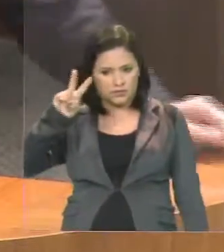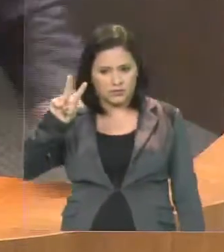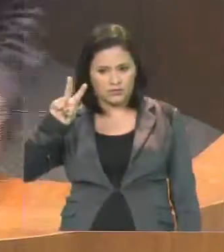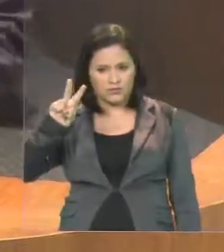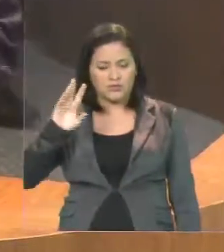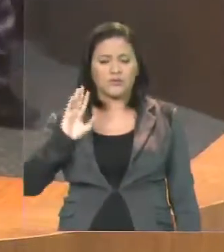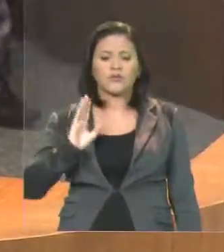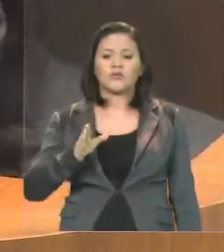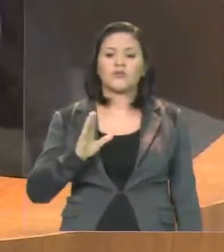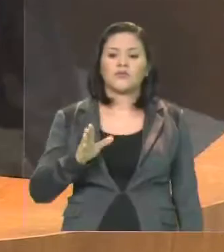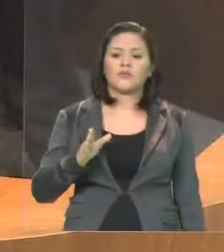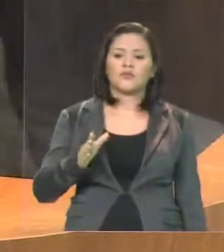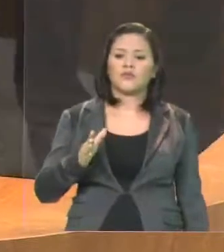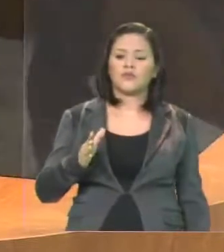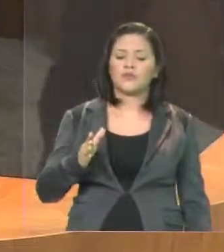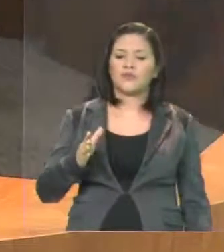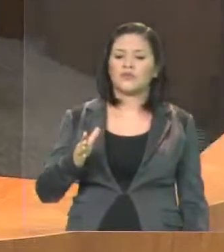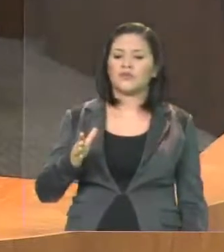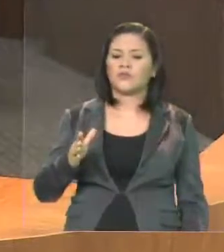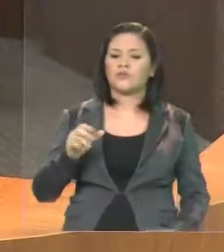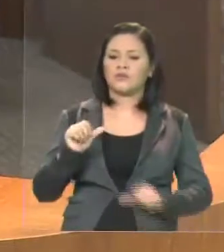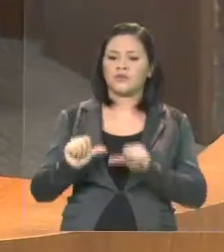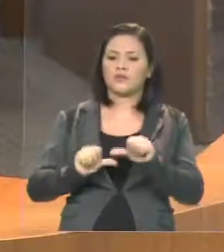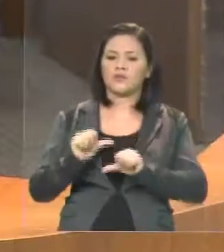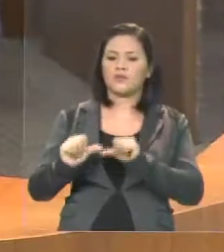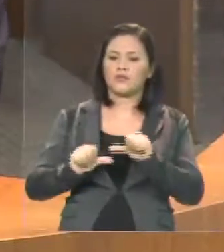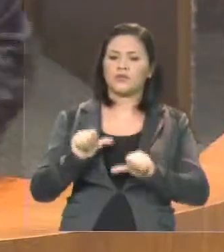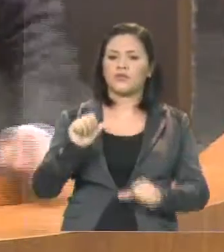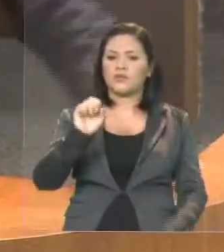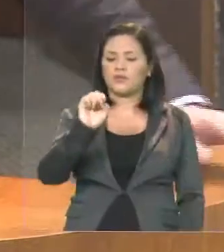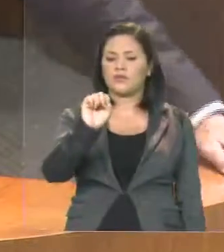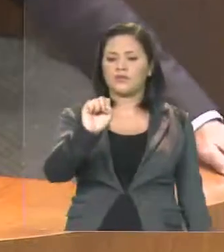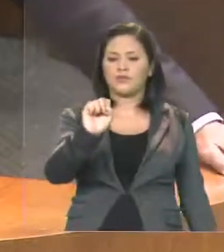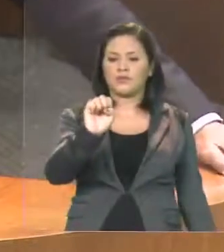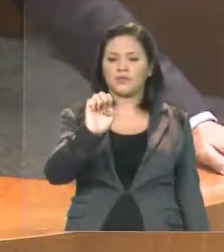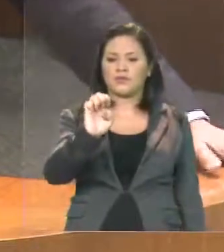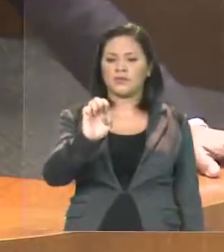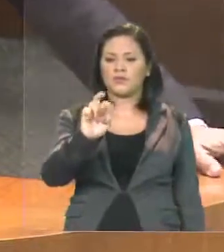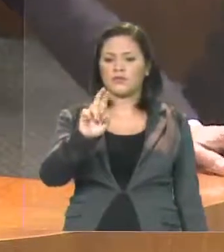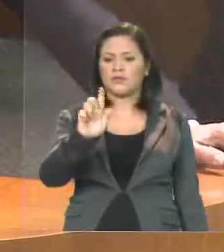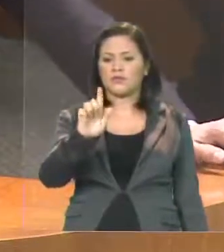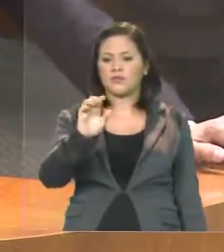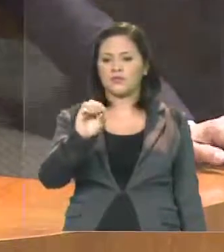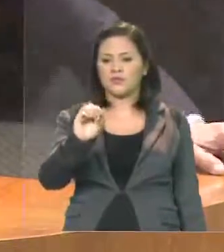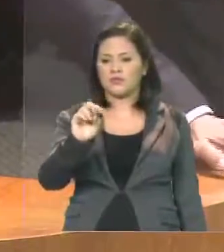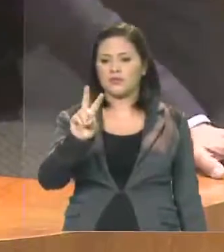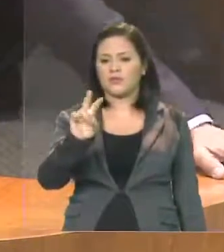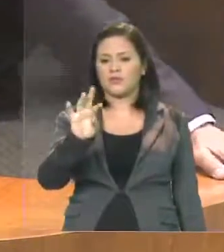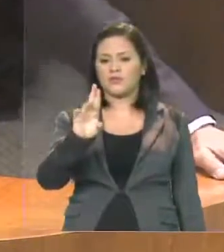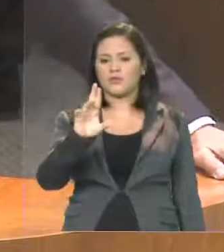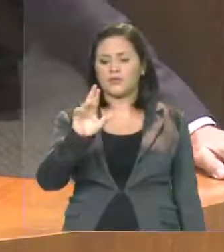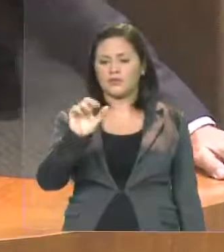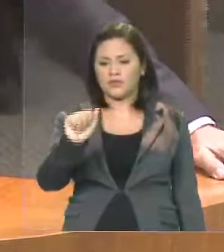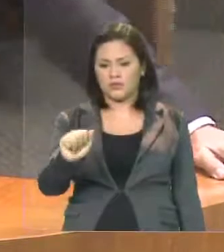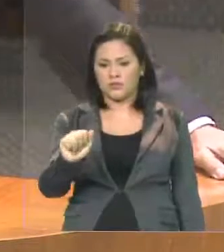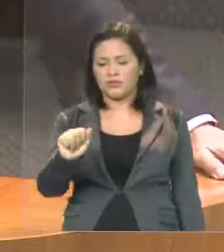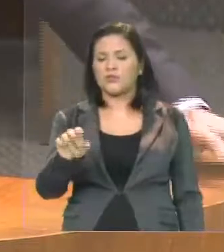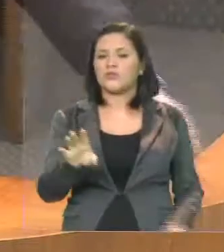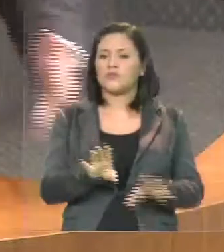Sérgio Vieira também do PEM. Isso vai permitir que o PEM não seja apenas só eu,